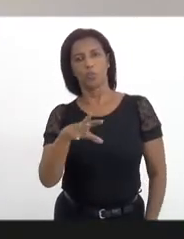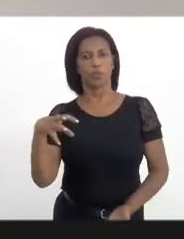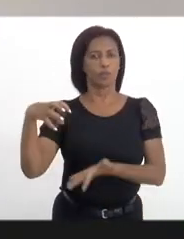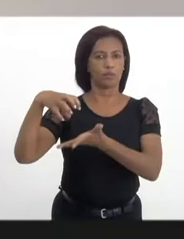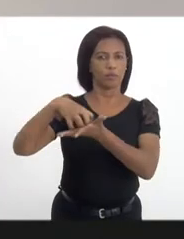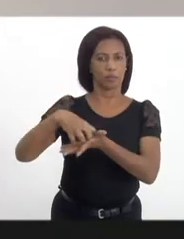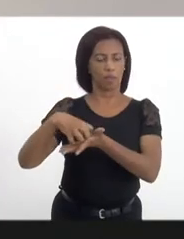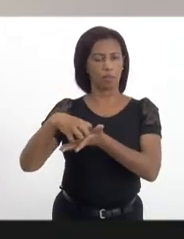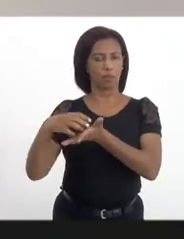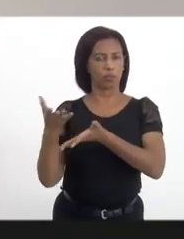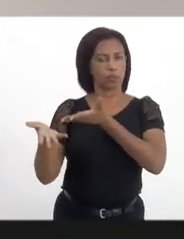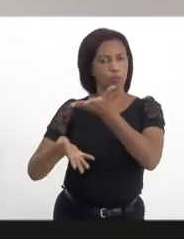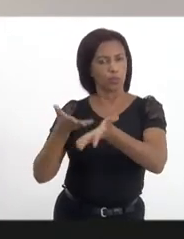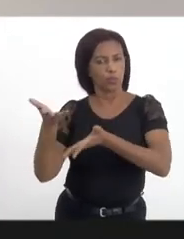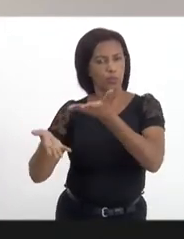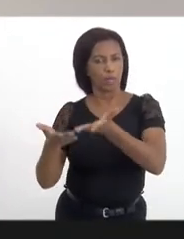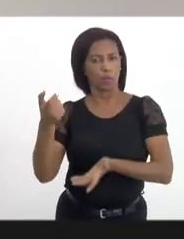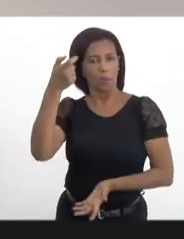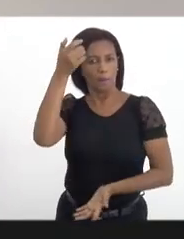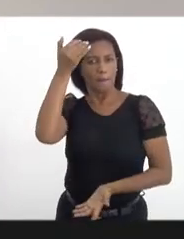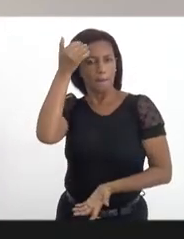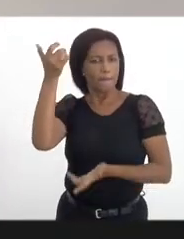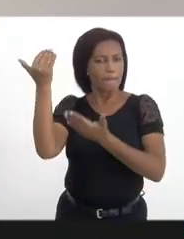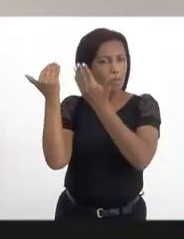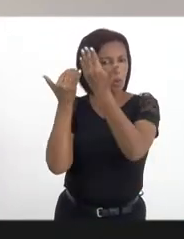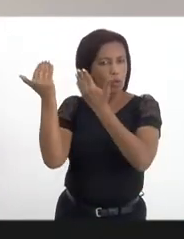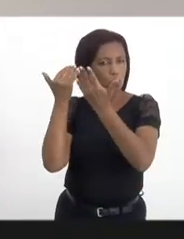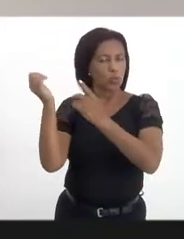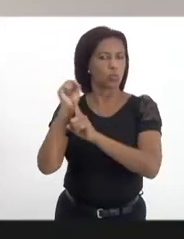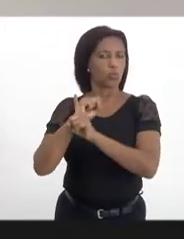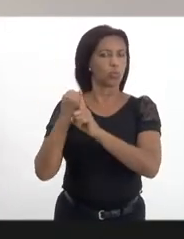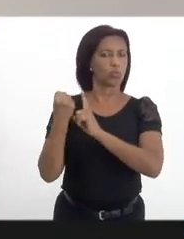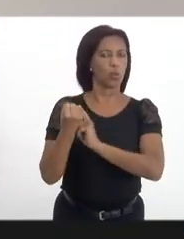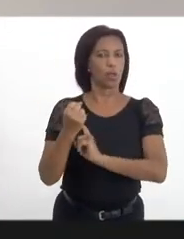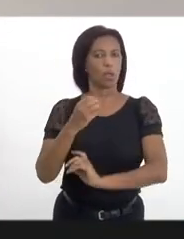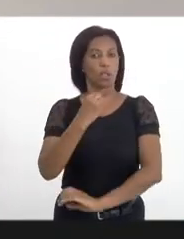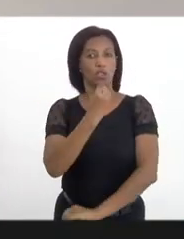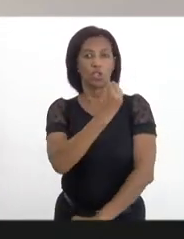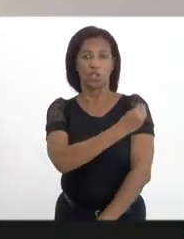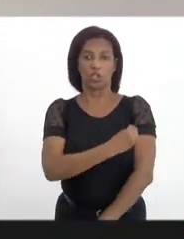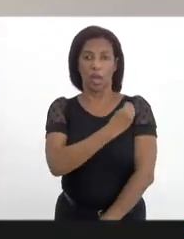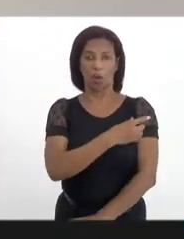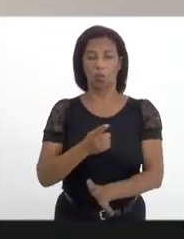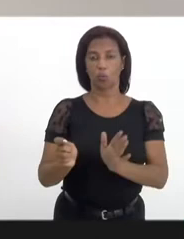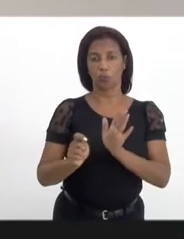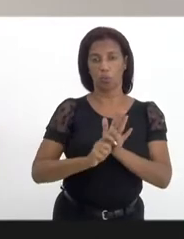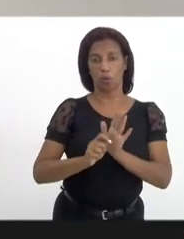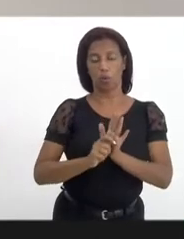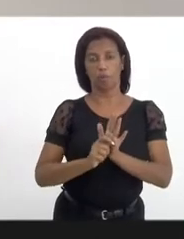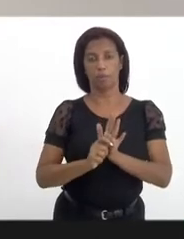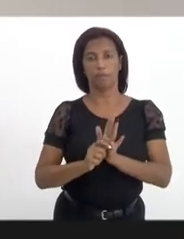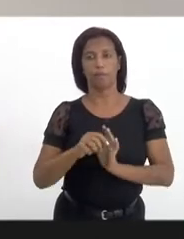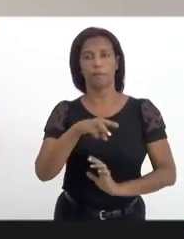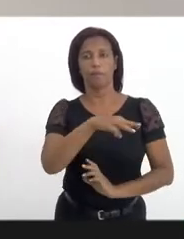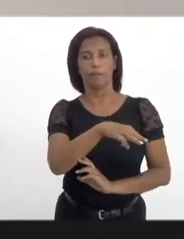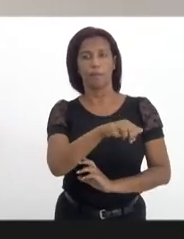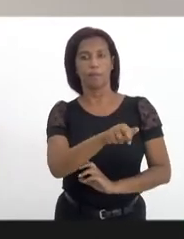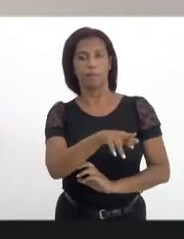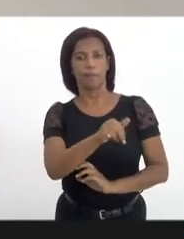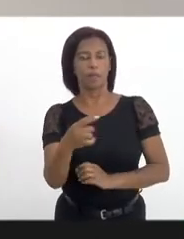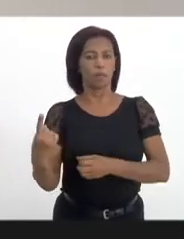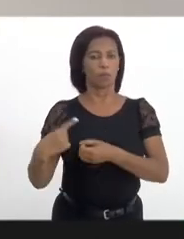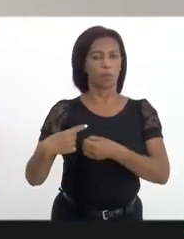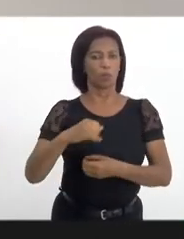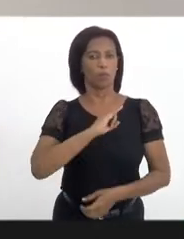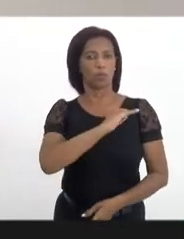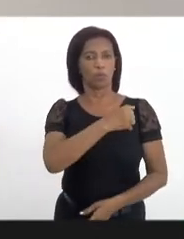Centro de Atenção Pixo Social de Álcool e Drogas. Marinheiro João Cândido, município